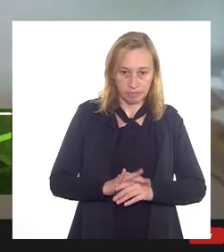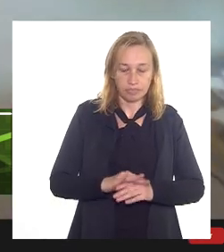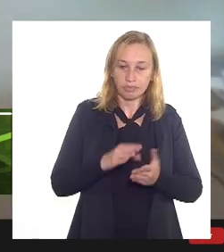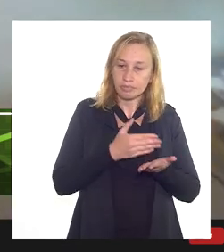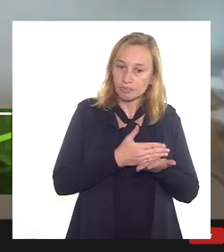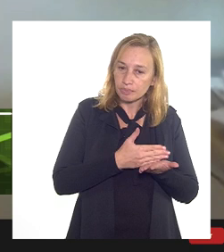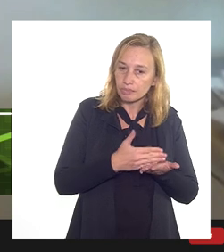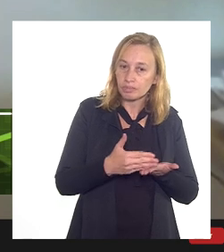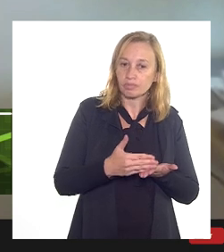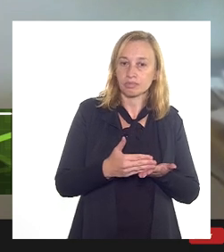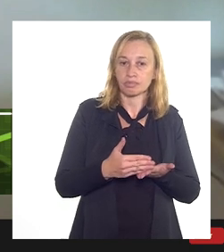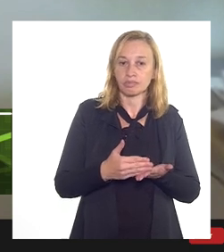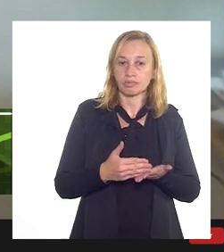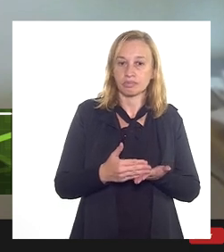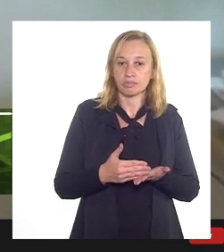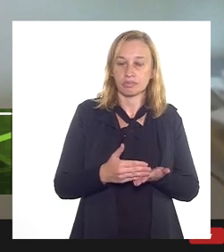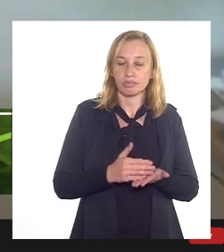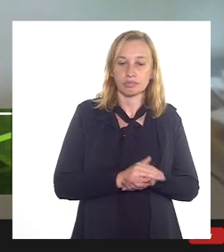Inicialmente,